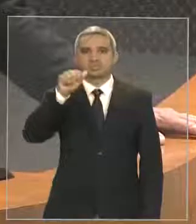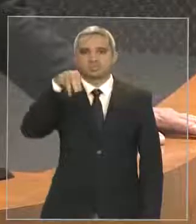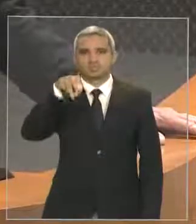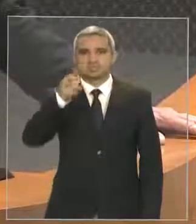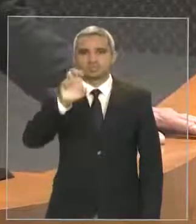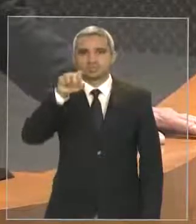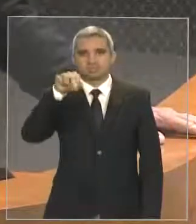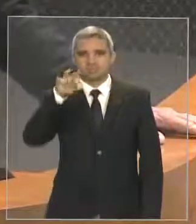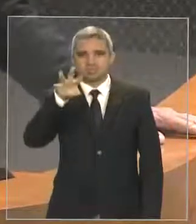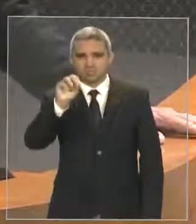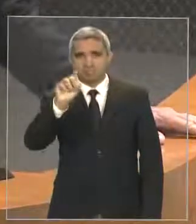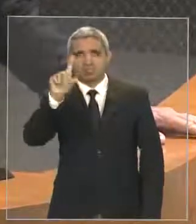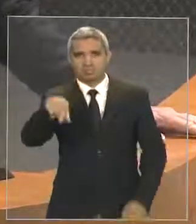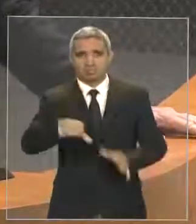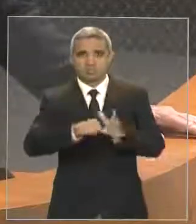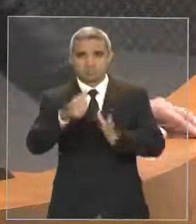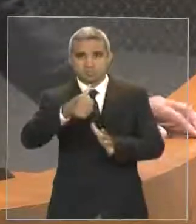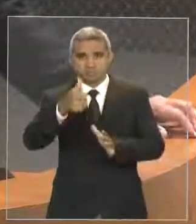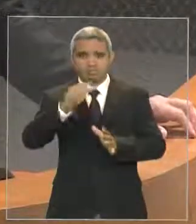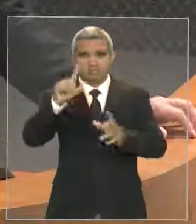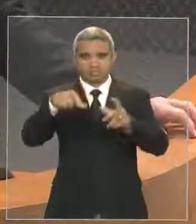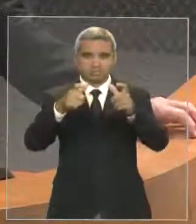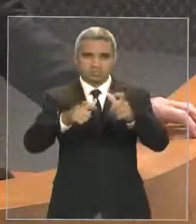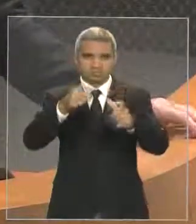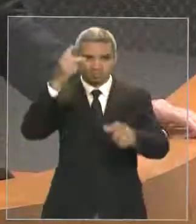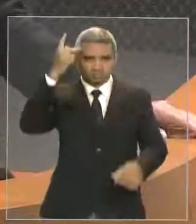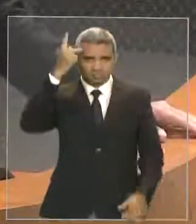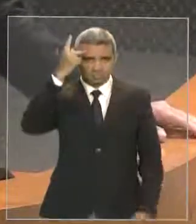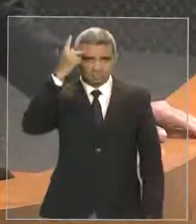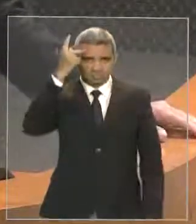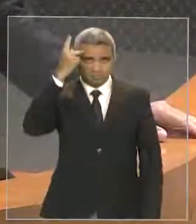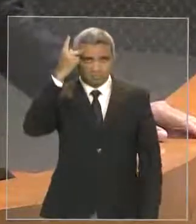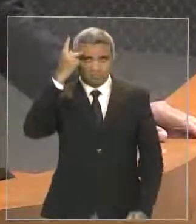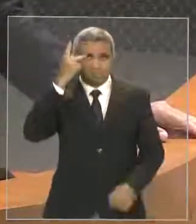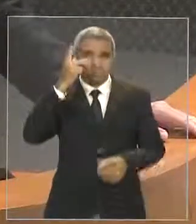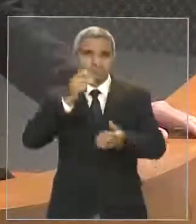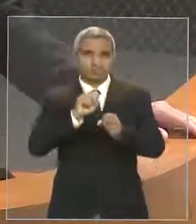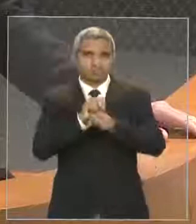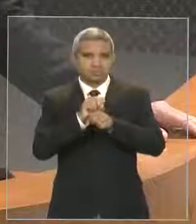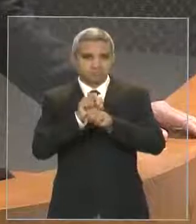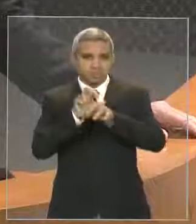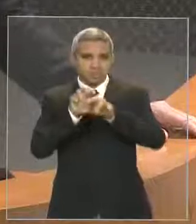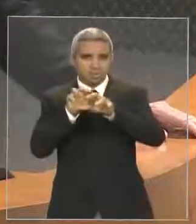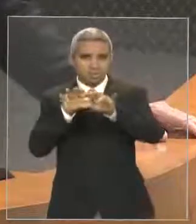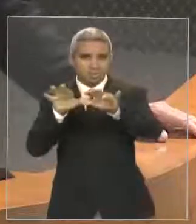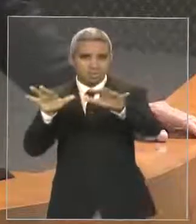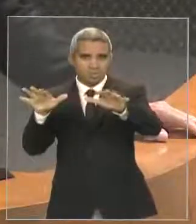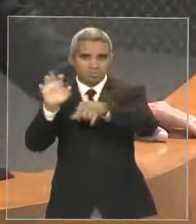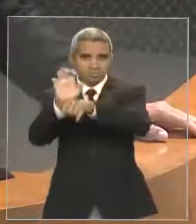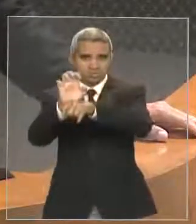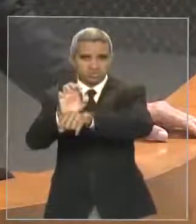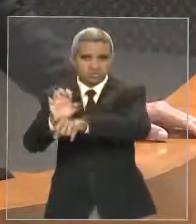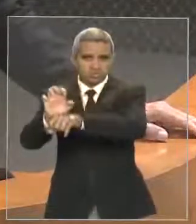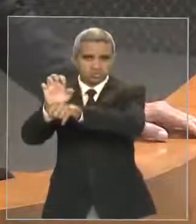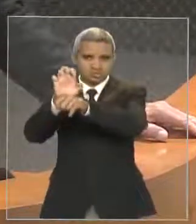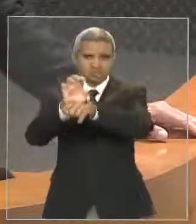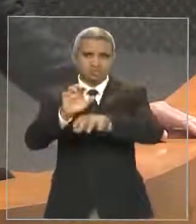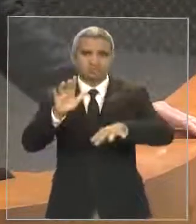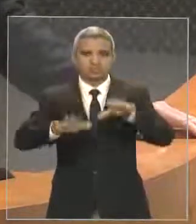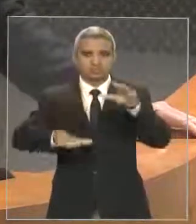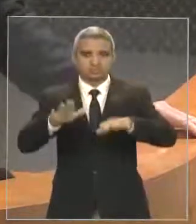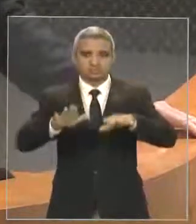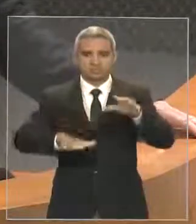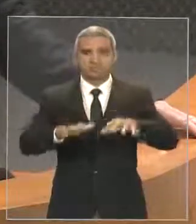municipais, que evoluíram até chegar às casas legislativas. Às vezes desprezadas, às vezes fechadas por imperadores,